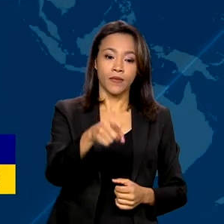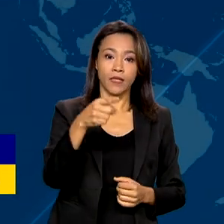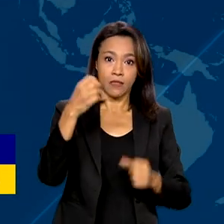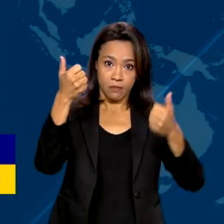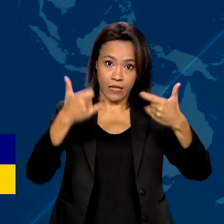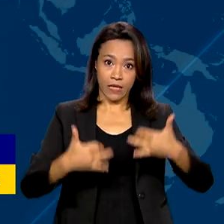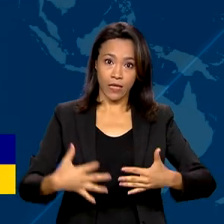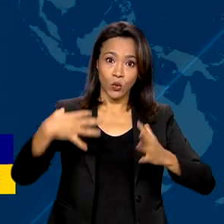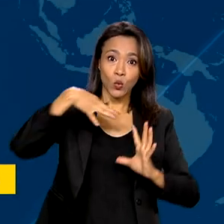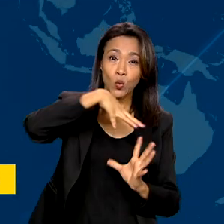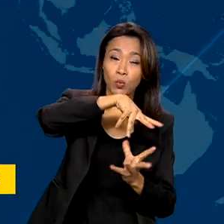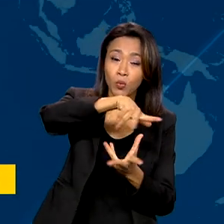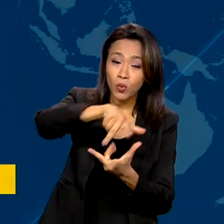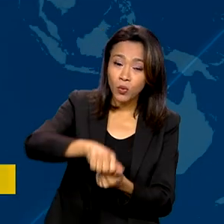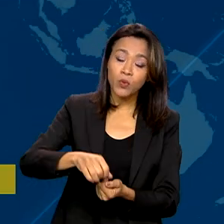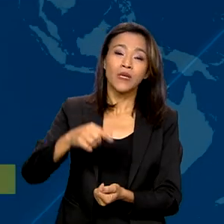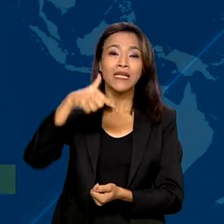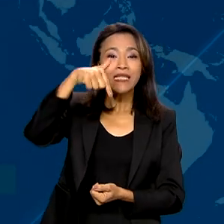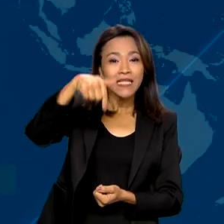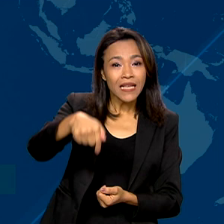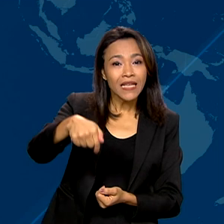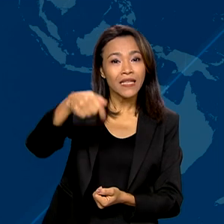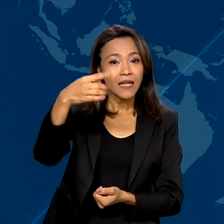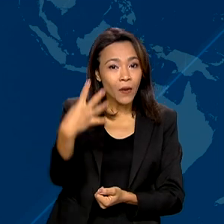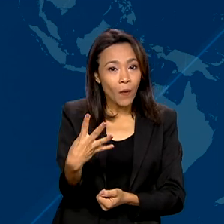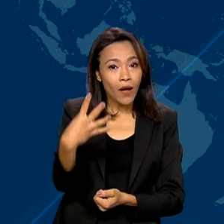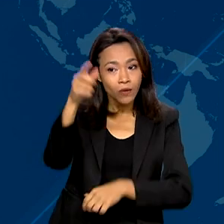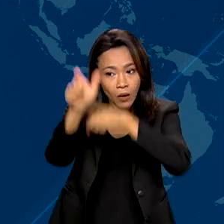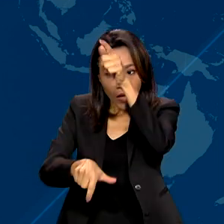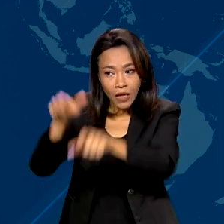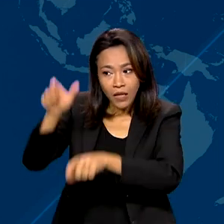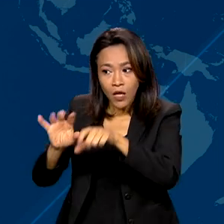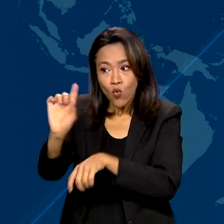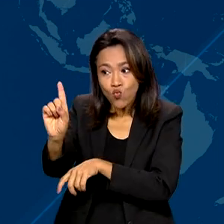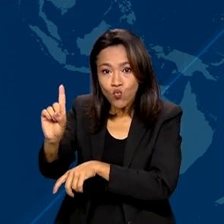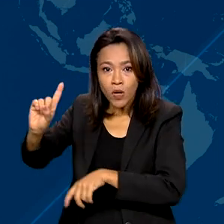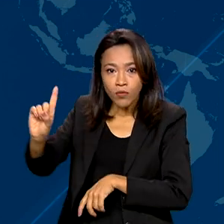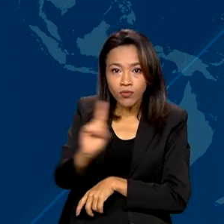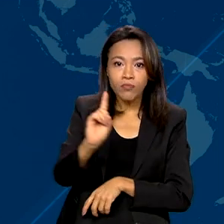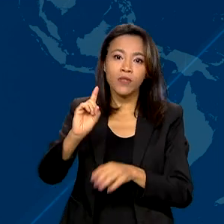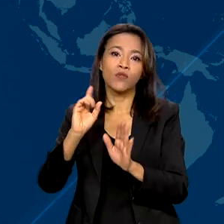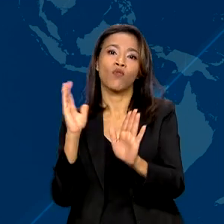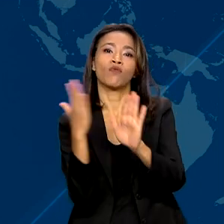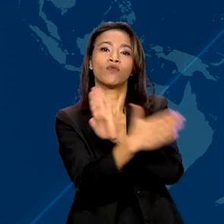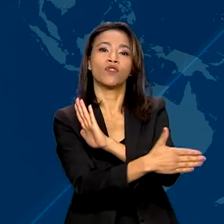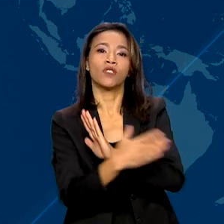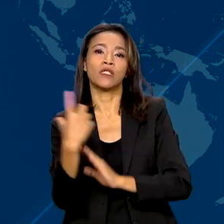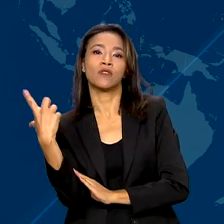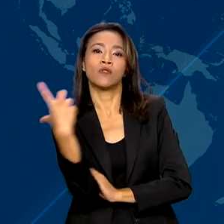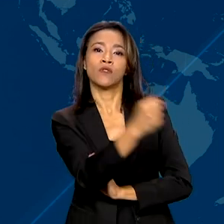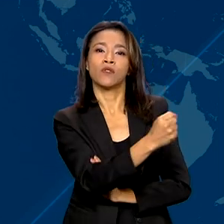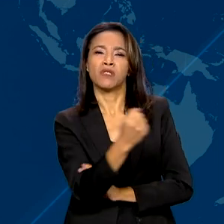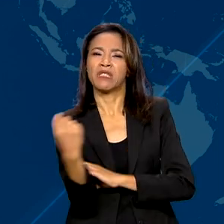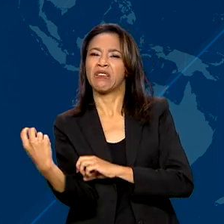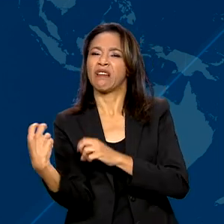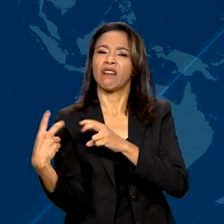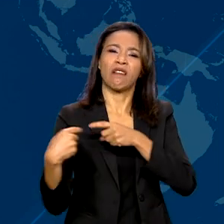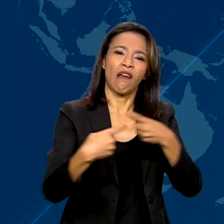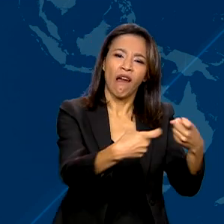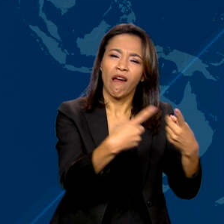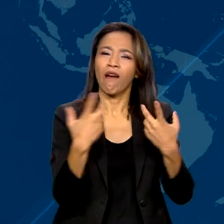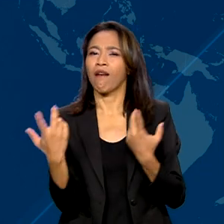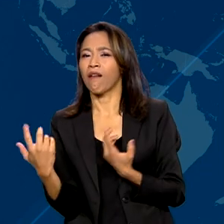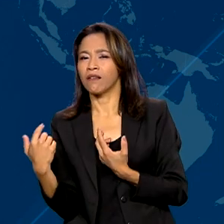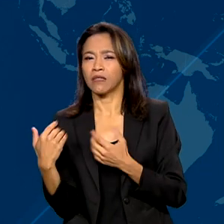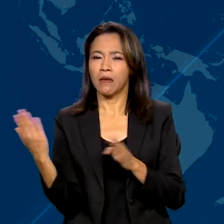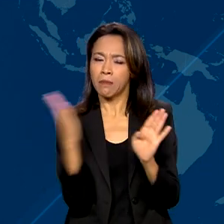mundo, uma a cada 74 pessoas precisou deixar o próprio país por causa de guerras, perseguições e